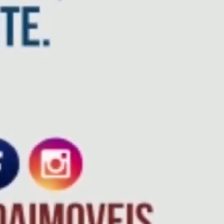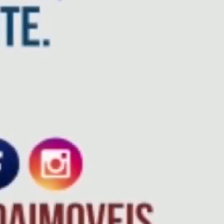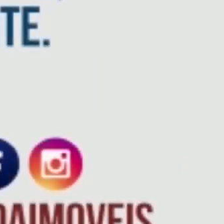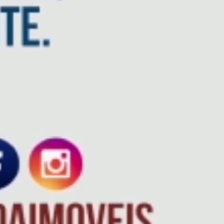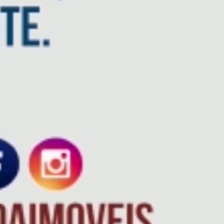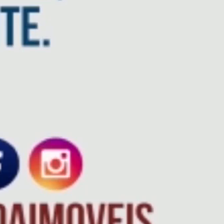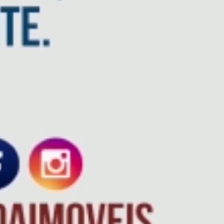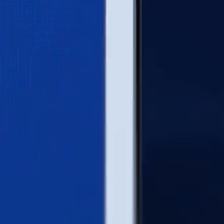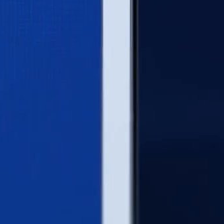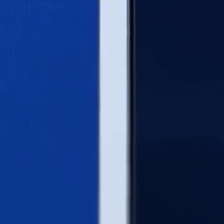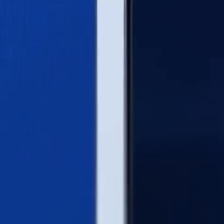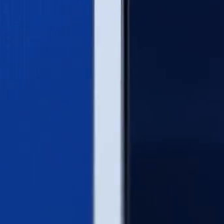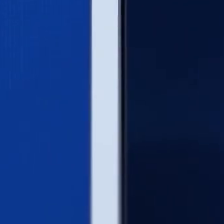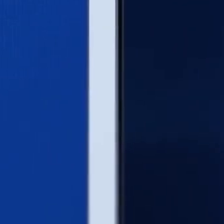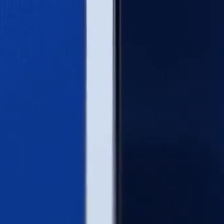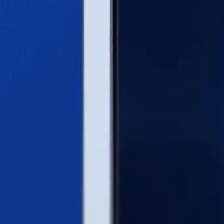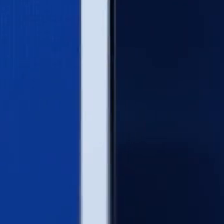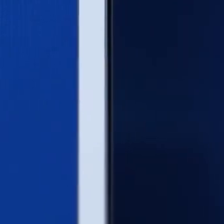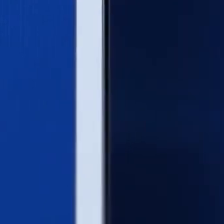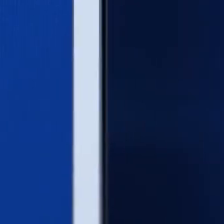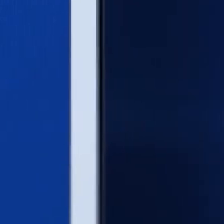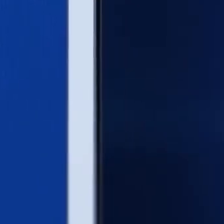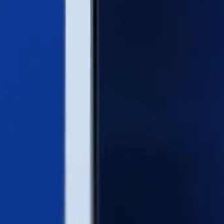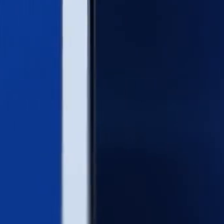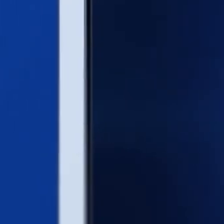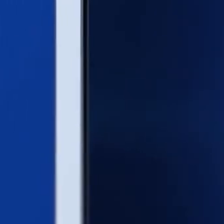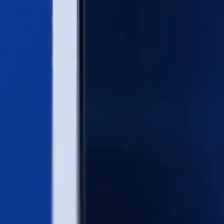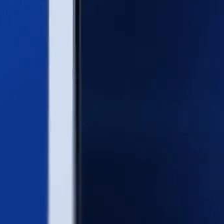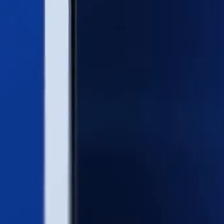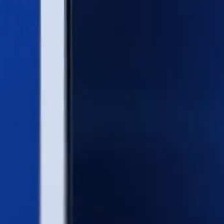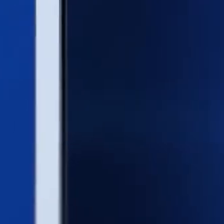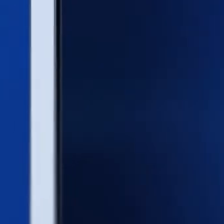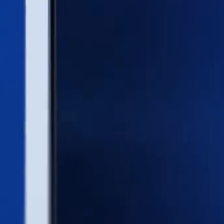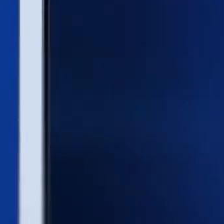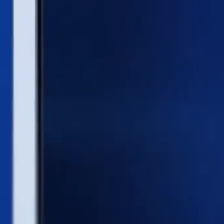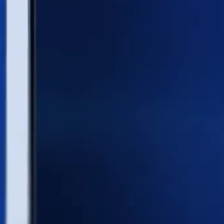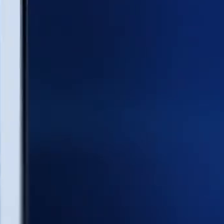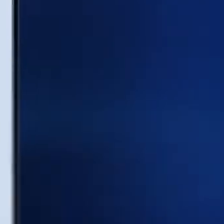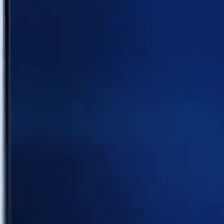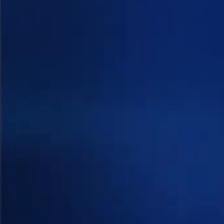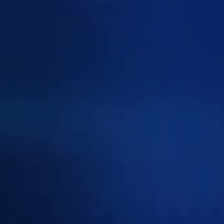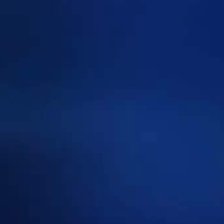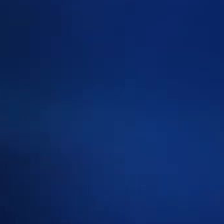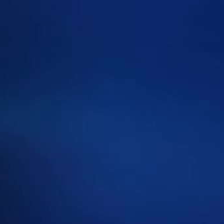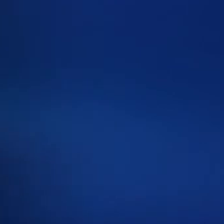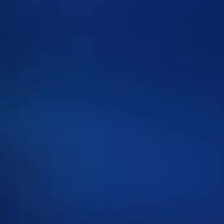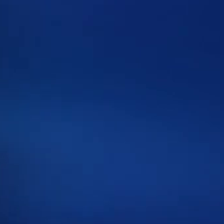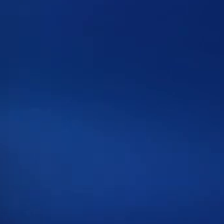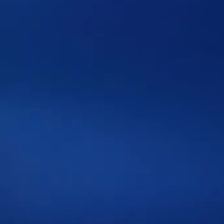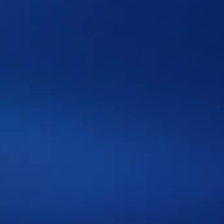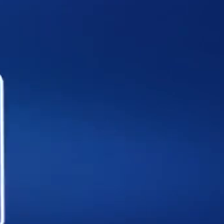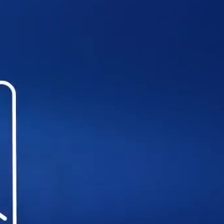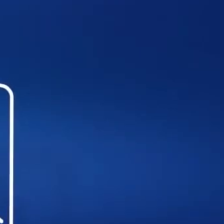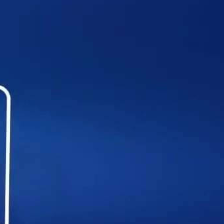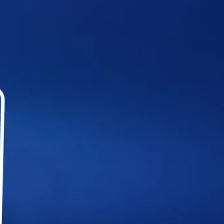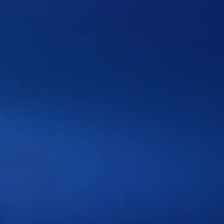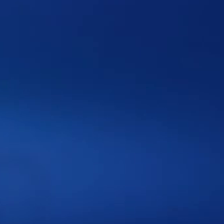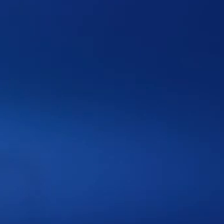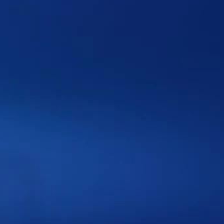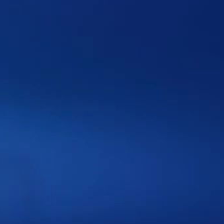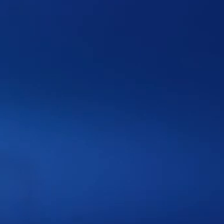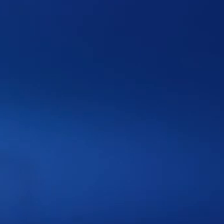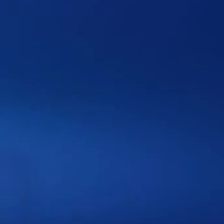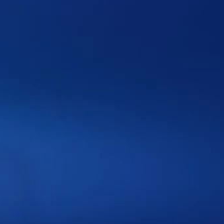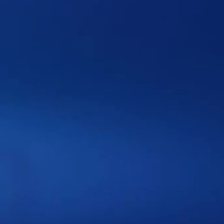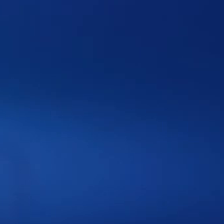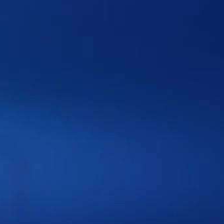Fisicamente O Banrisul Digital É o aplicativo Que tem a sua cara Porque